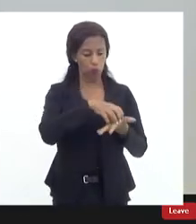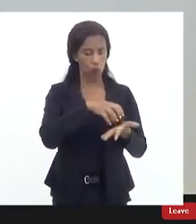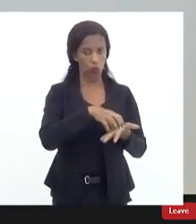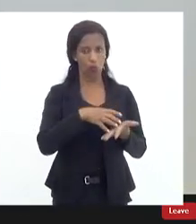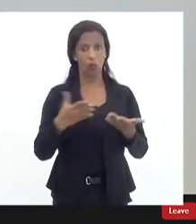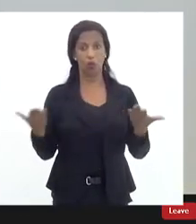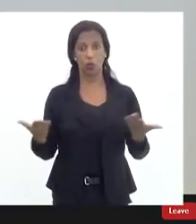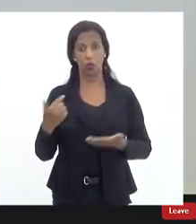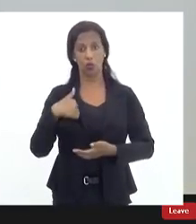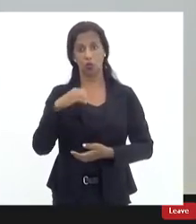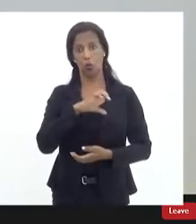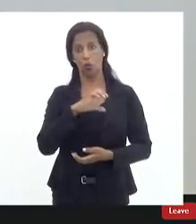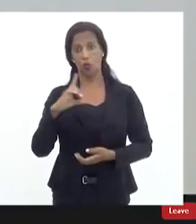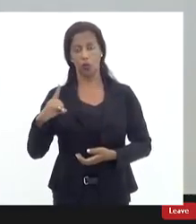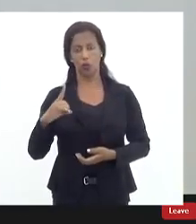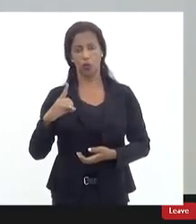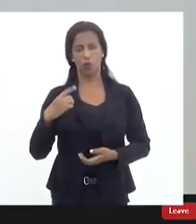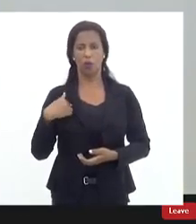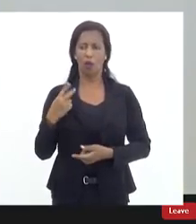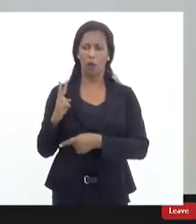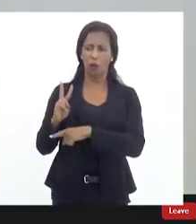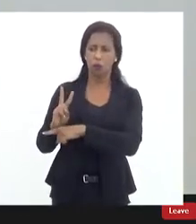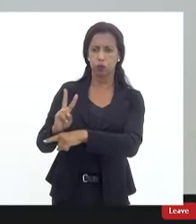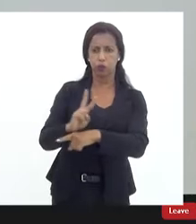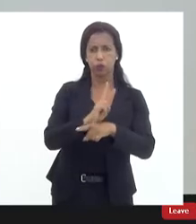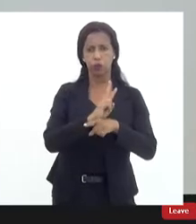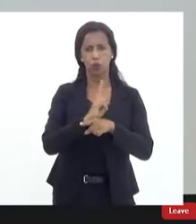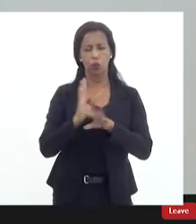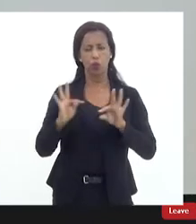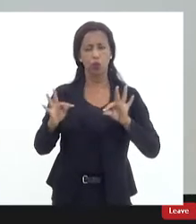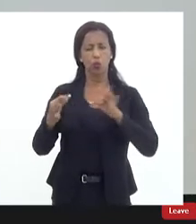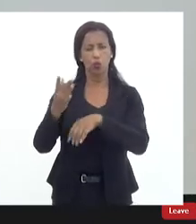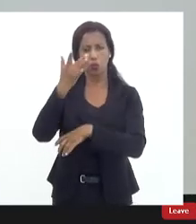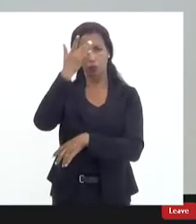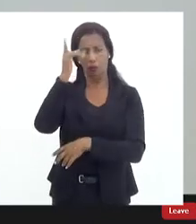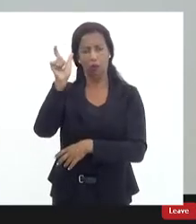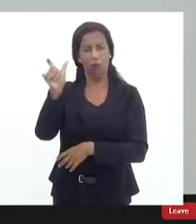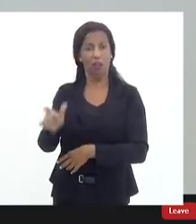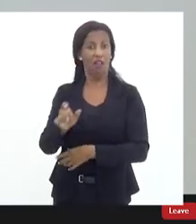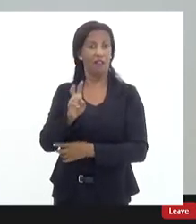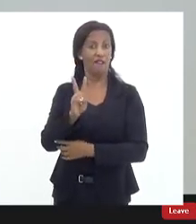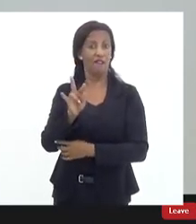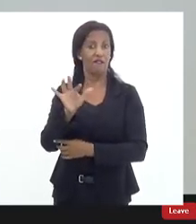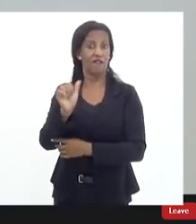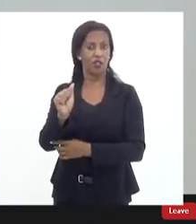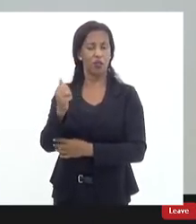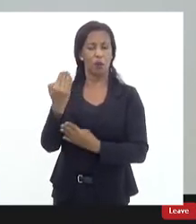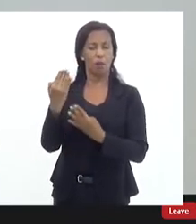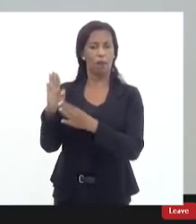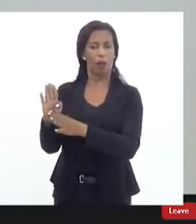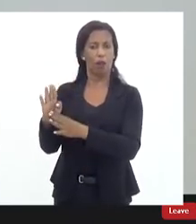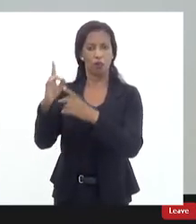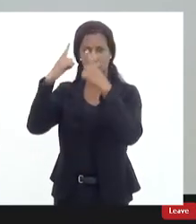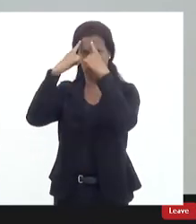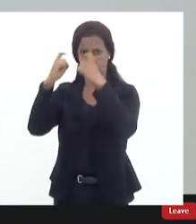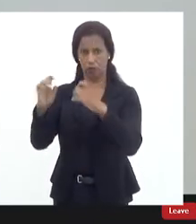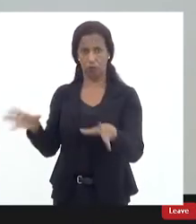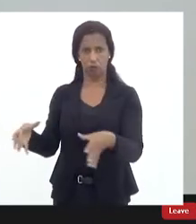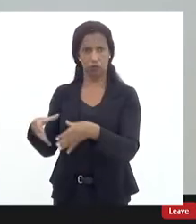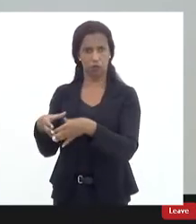hoje eu coordeno ela faz um atendimento jurídico sobretudo para vítimas vítimas de violência sejam e aí o grupo